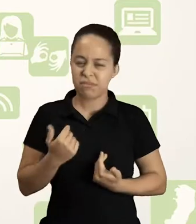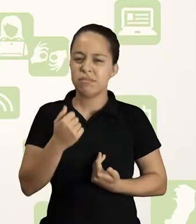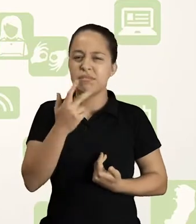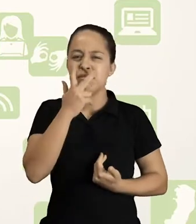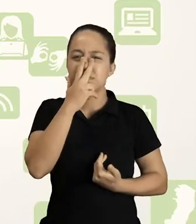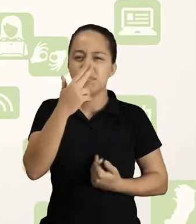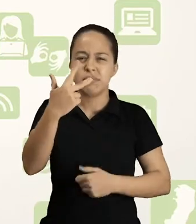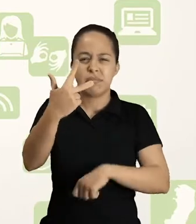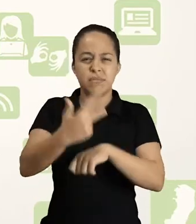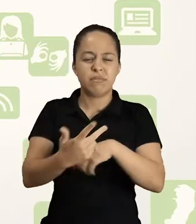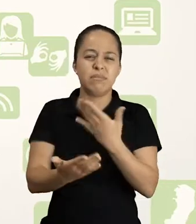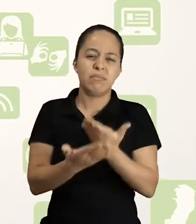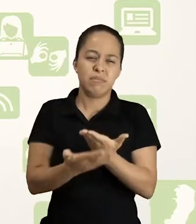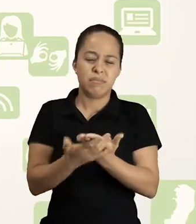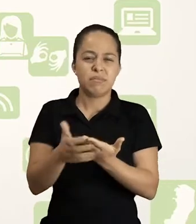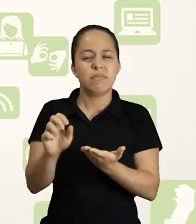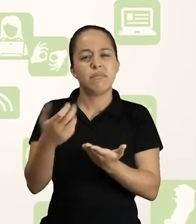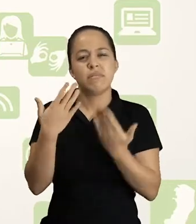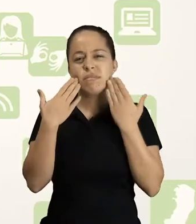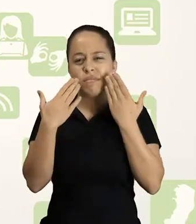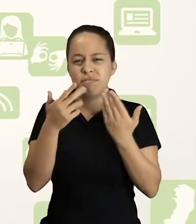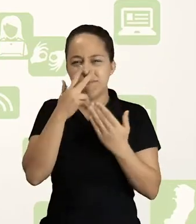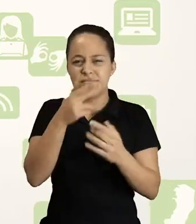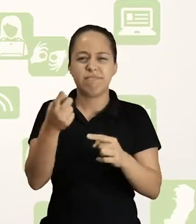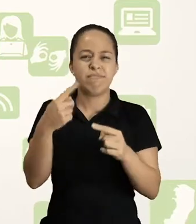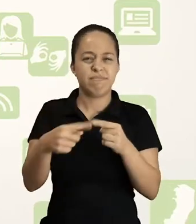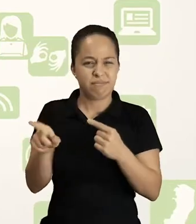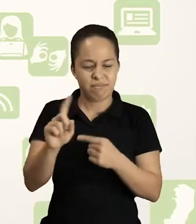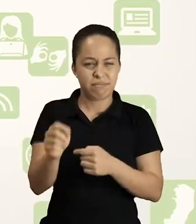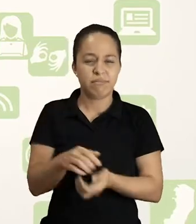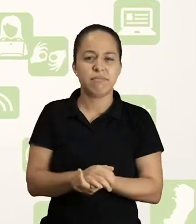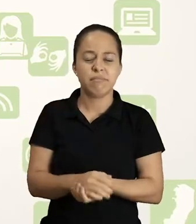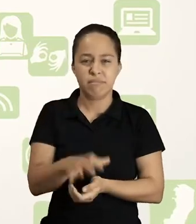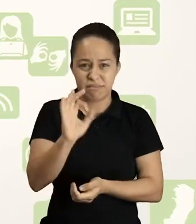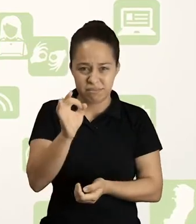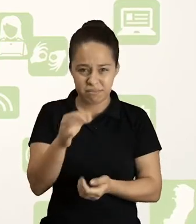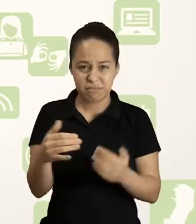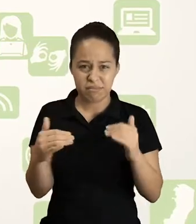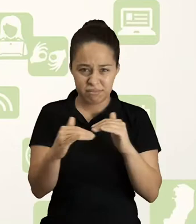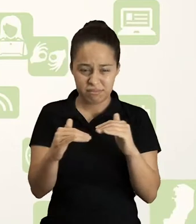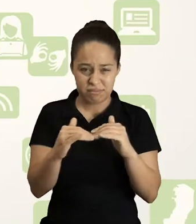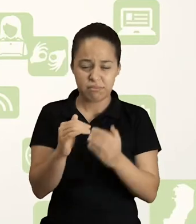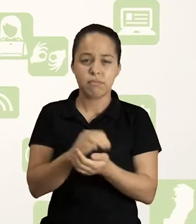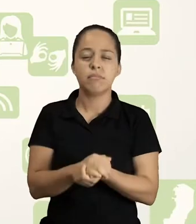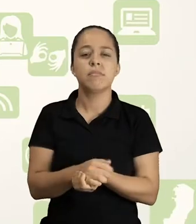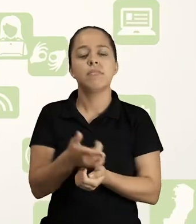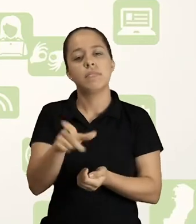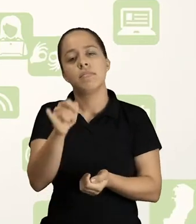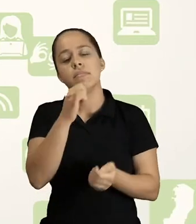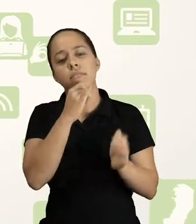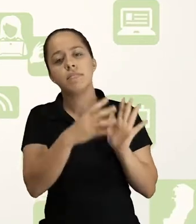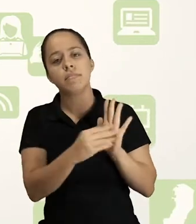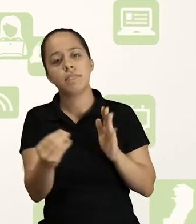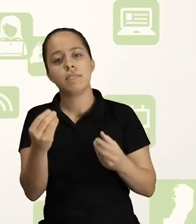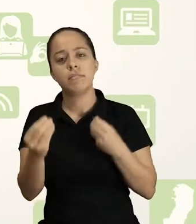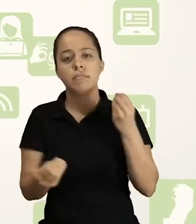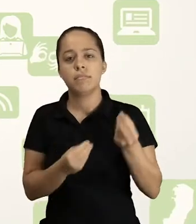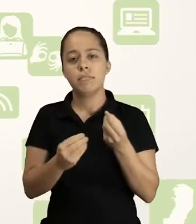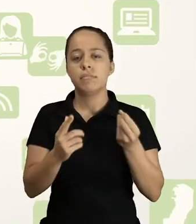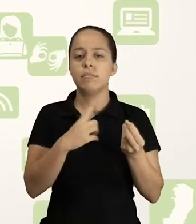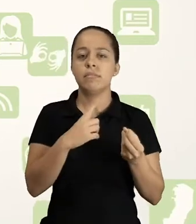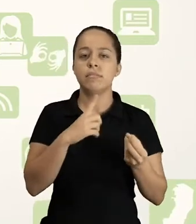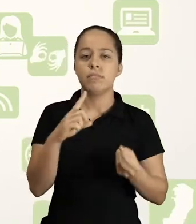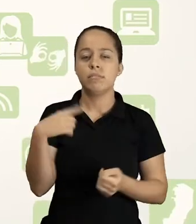com uma estampa grande. Nada interessante para uma videoaula ou vídeo de apresentação, concorda? Outra